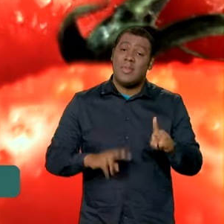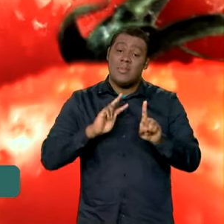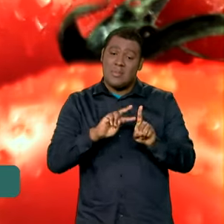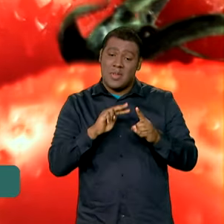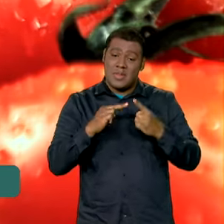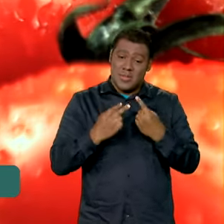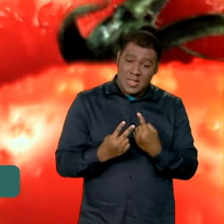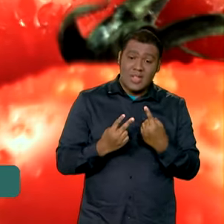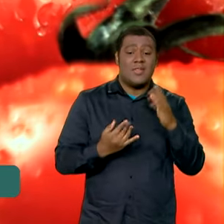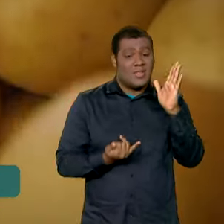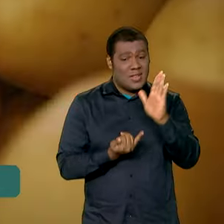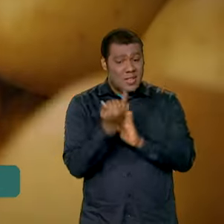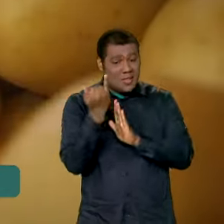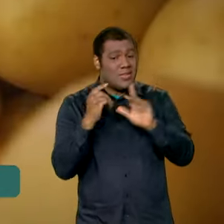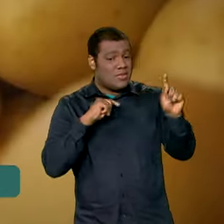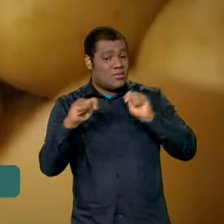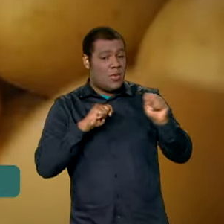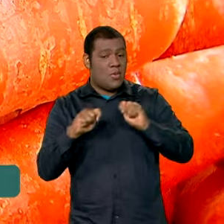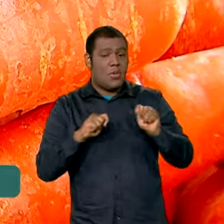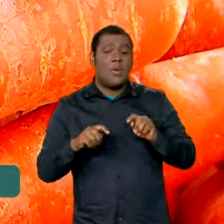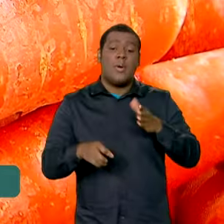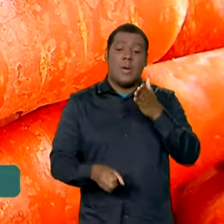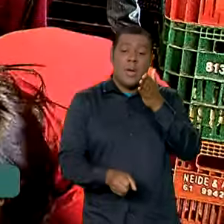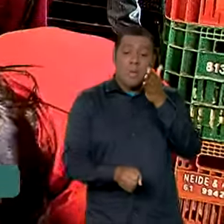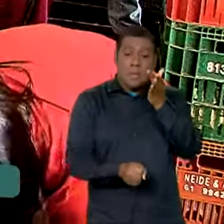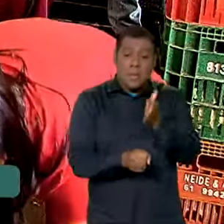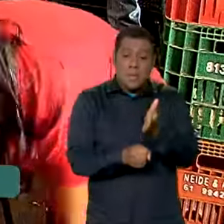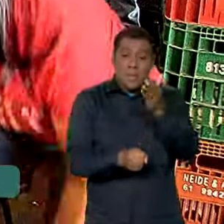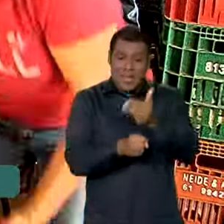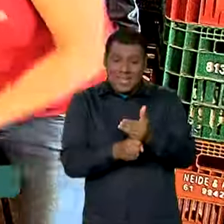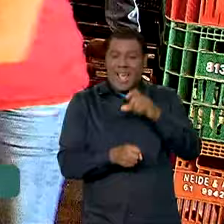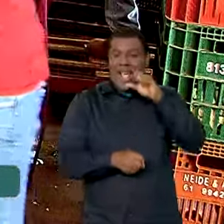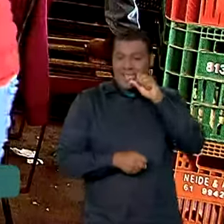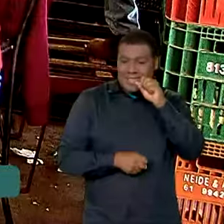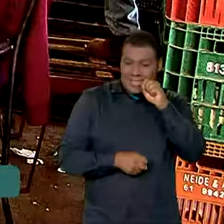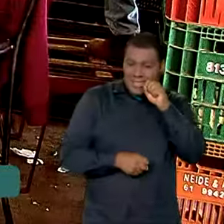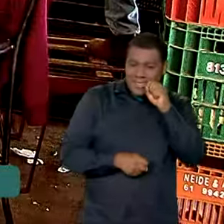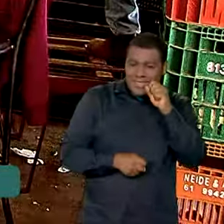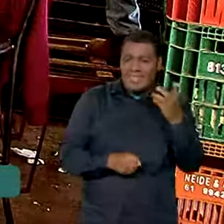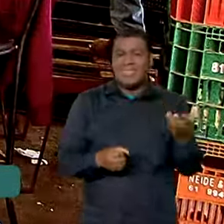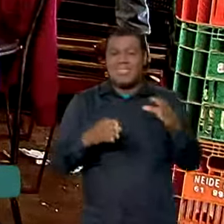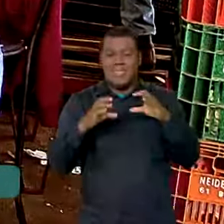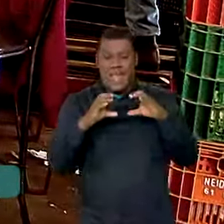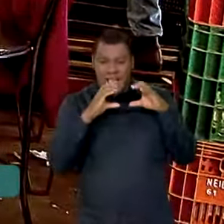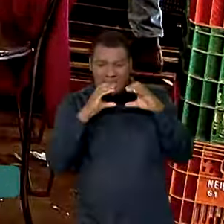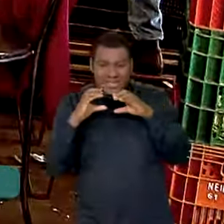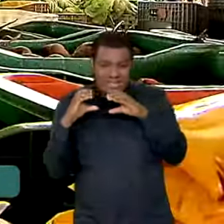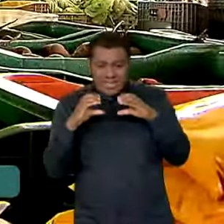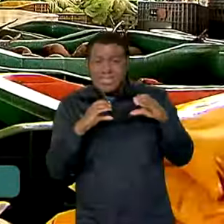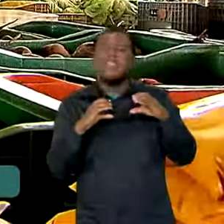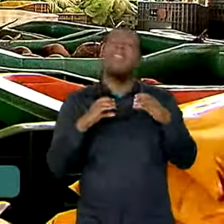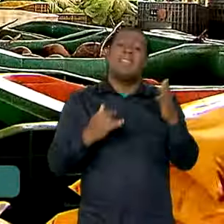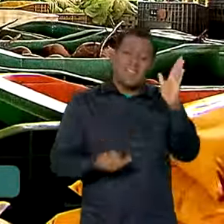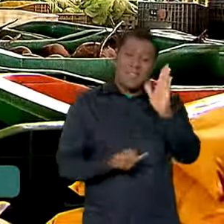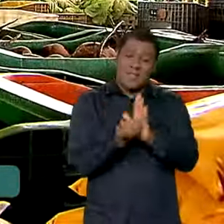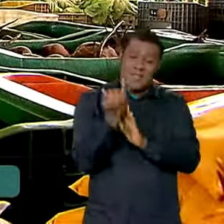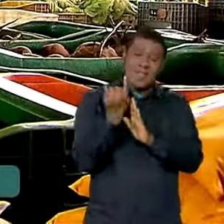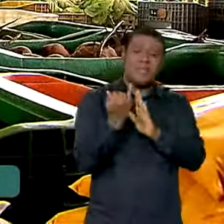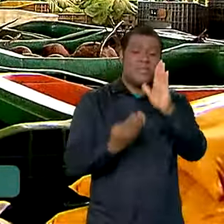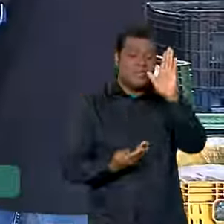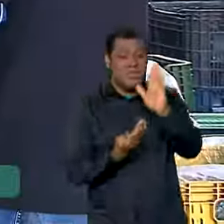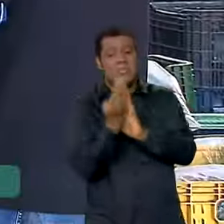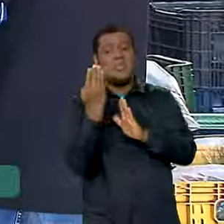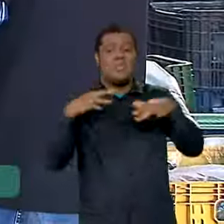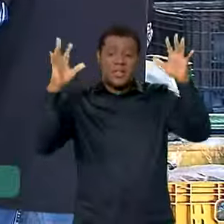é que permaneça assim. Já a batata, a cenoura, melancia e a maçã registraram aumento. A enchente no Rio